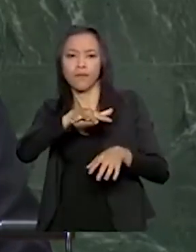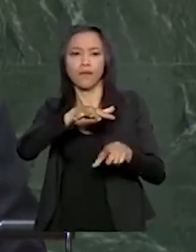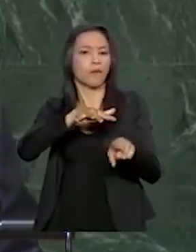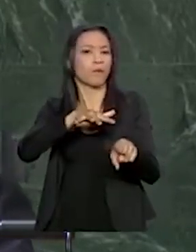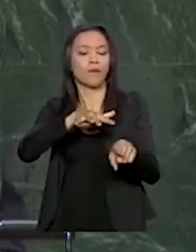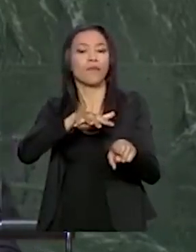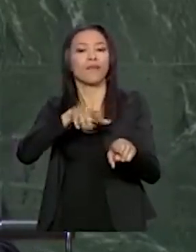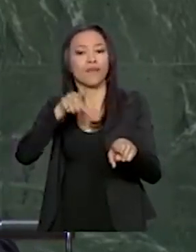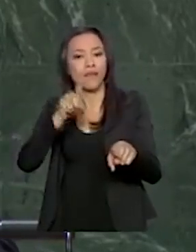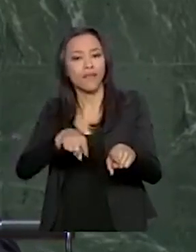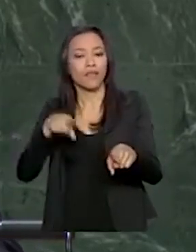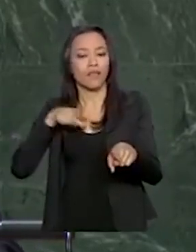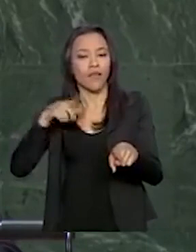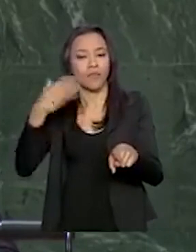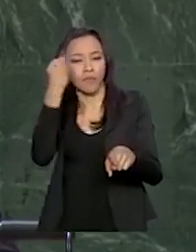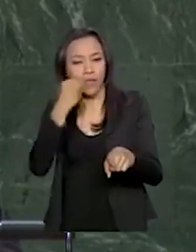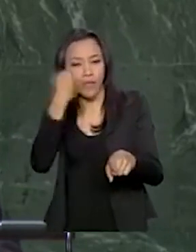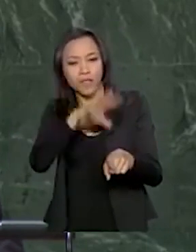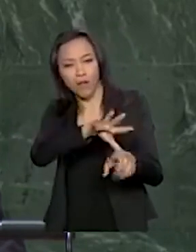experiência.